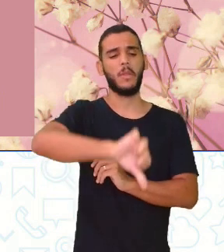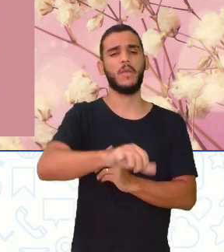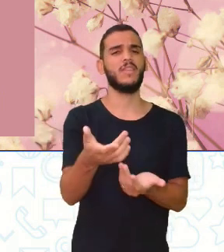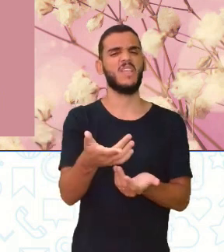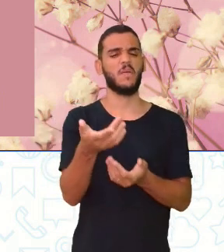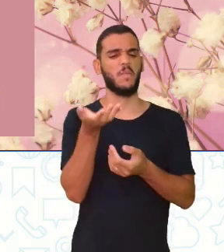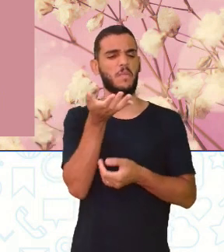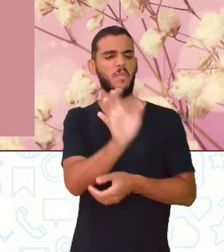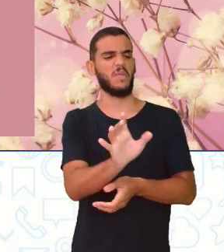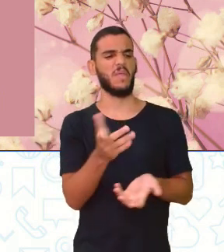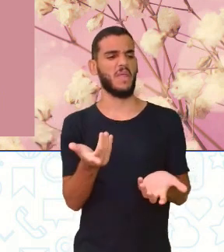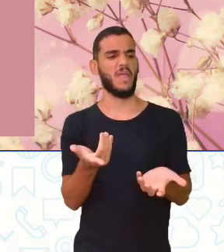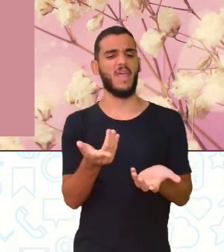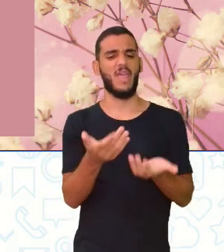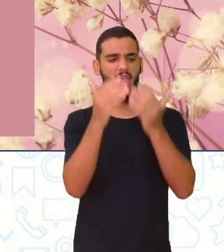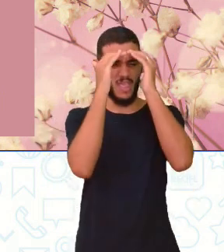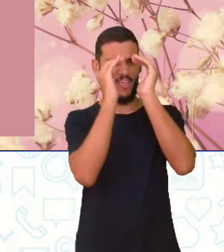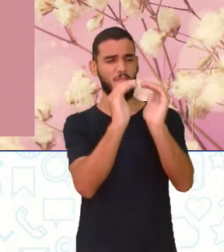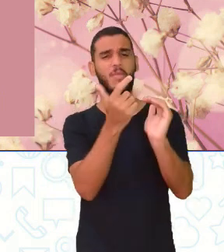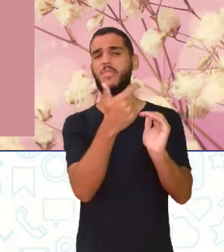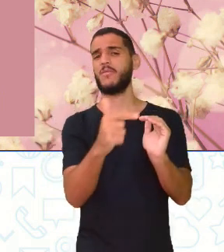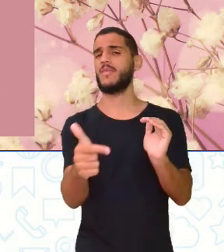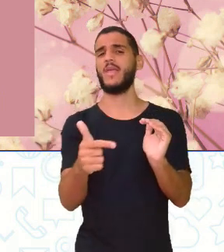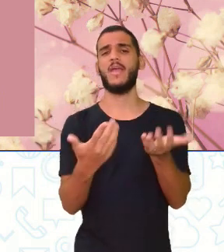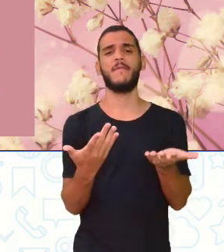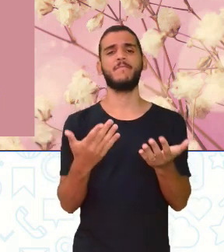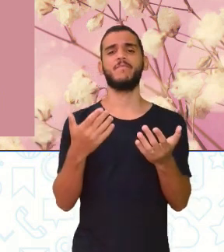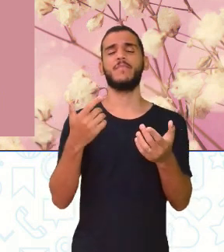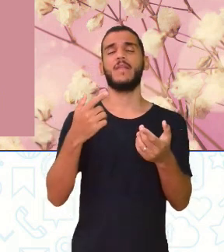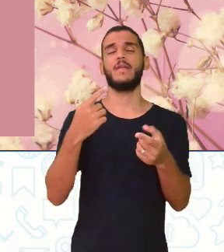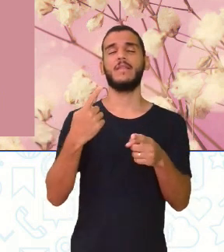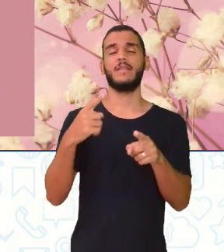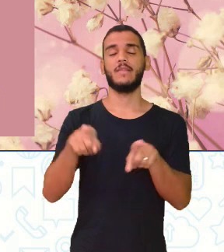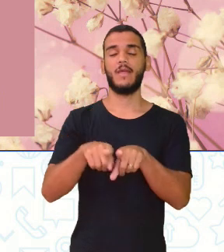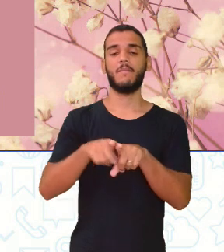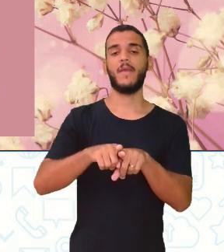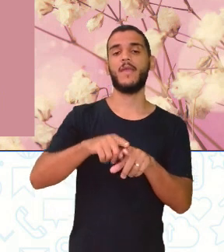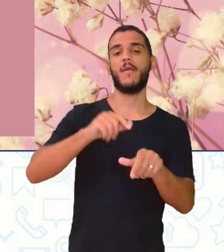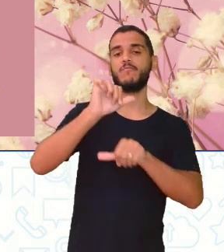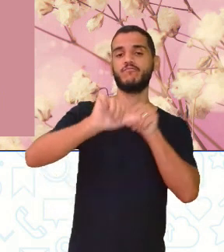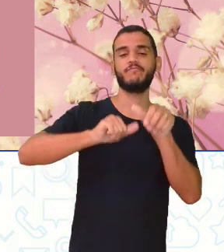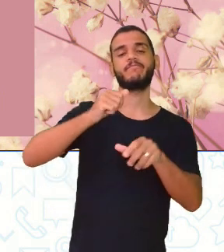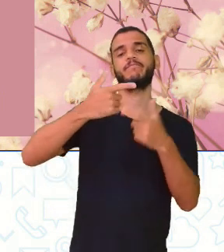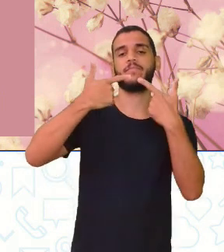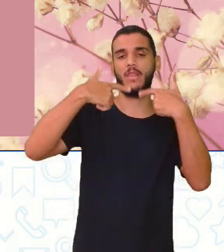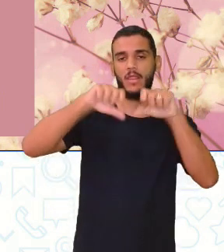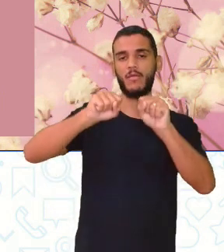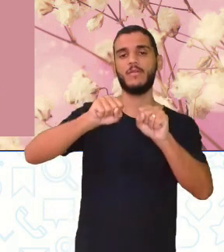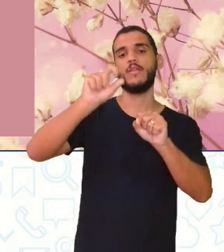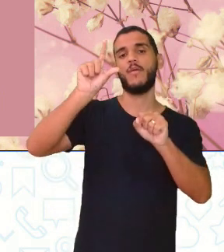de repulsa ou de desrespeito às variedades linguísticas de menor prestígio social. E por que são